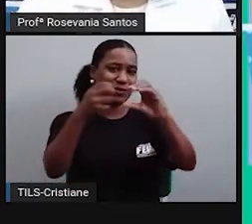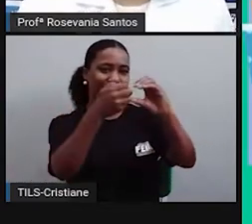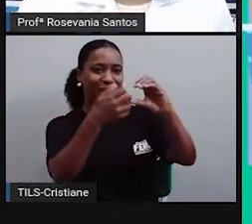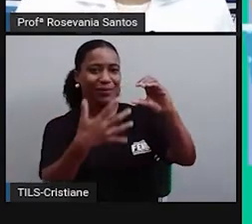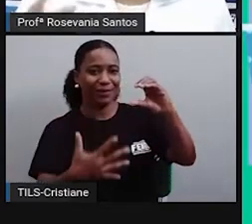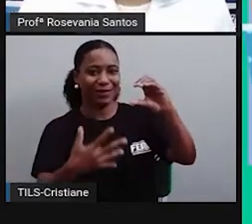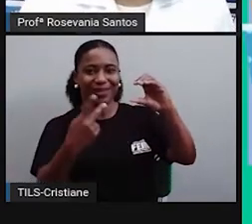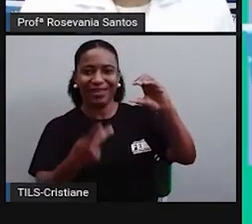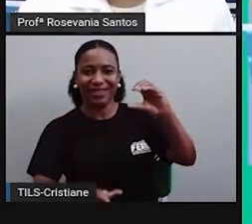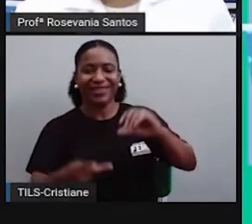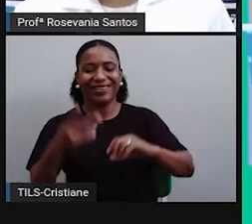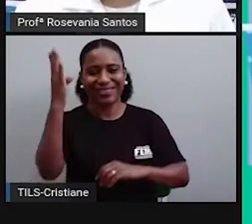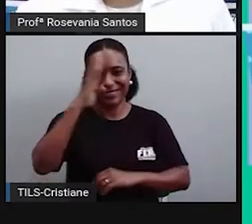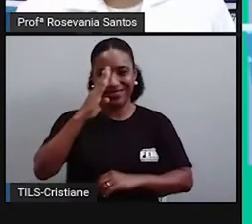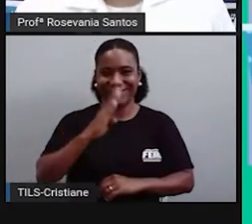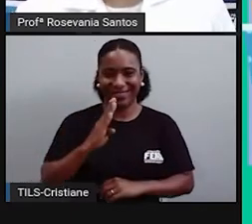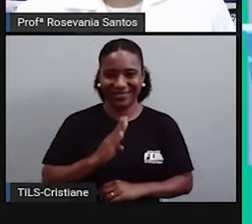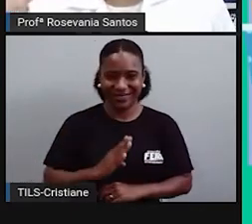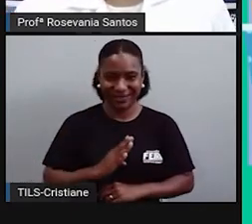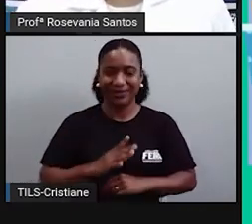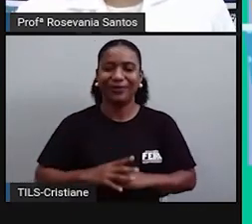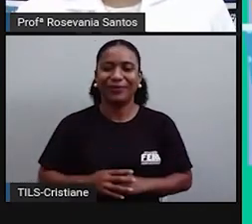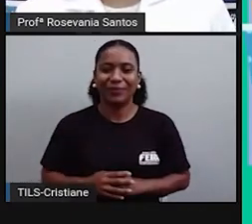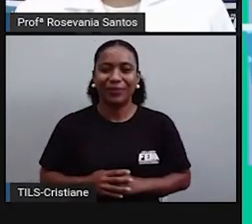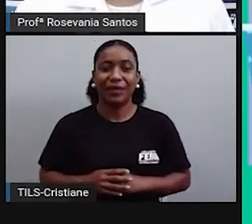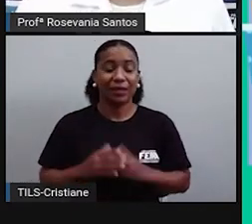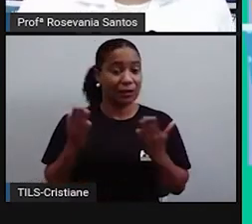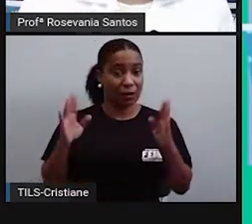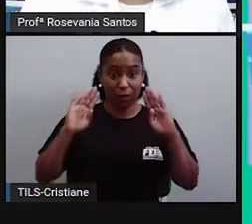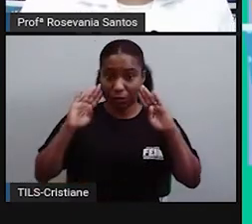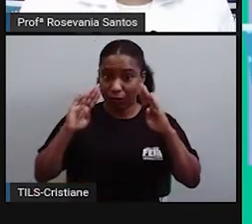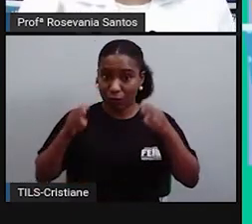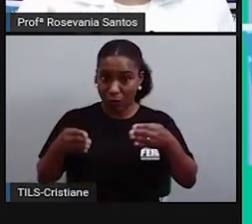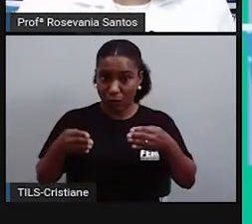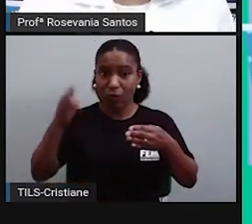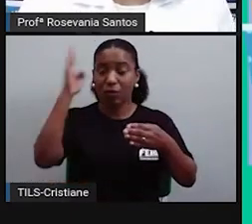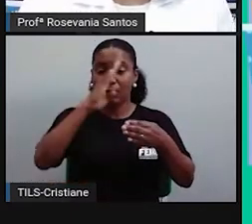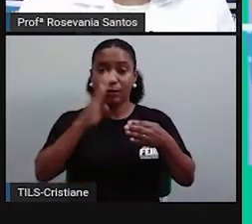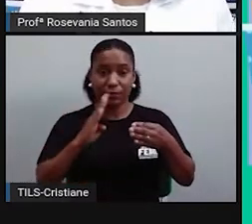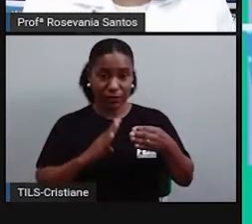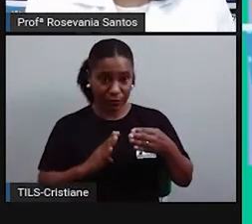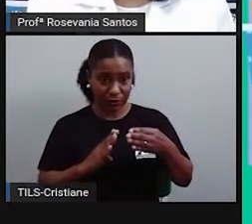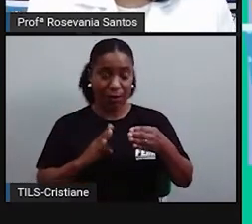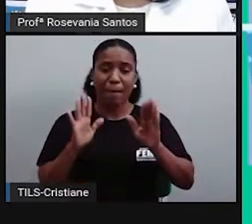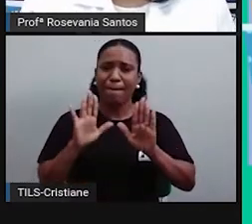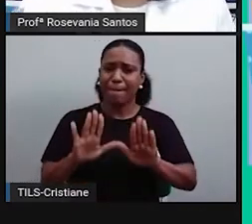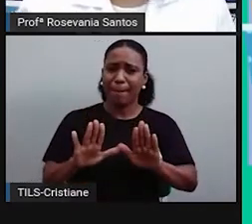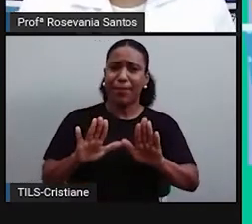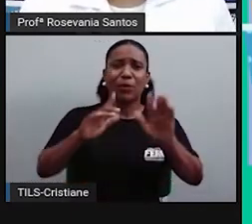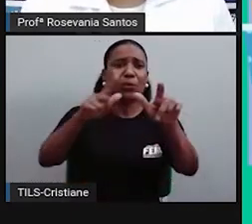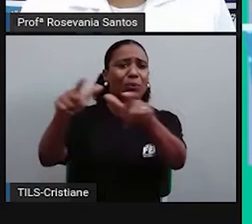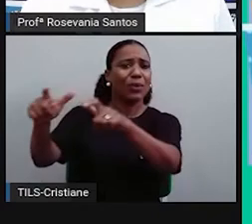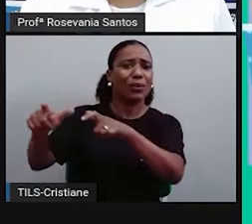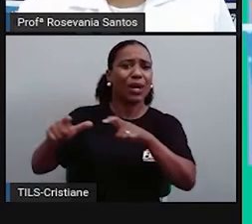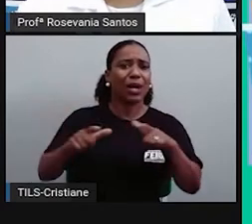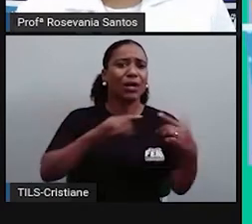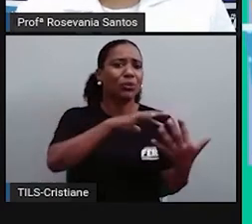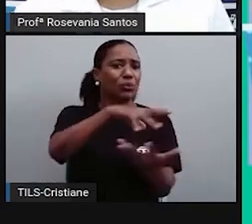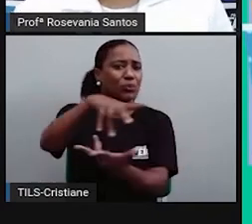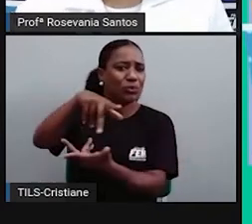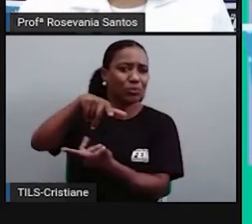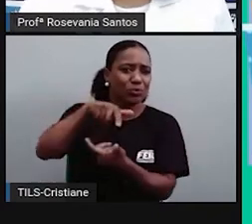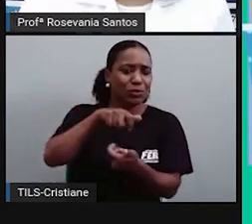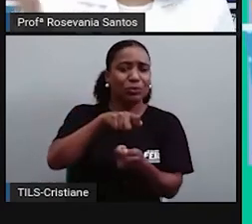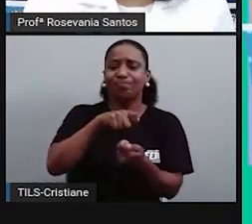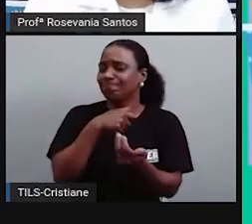brasileiro. E estamos falando especificamente do Brasil, mas eu, qualquer canto do mundo que você for estudar a formação